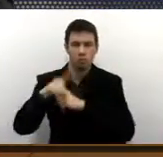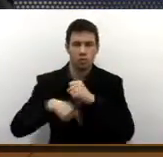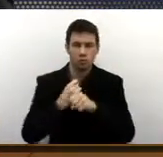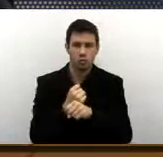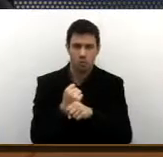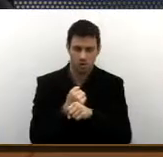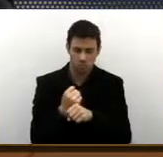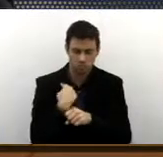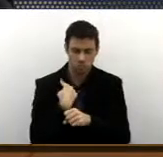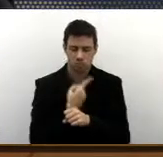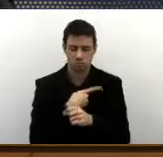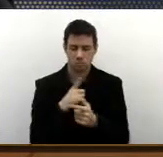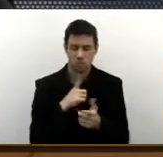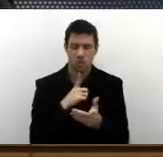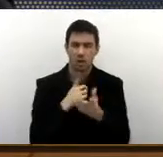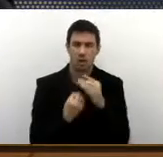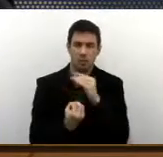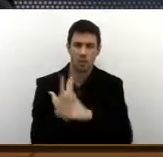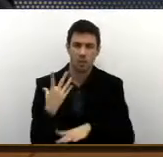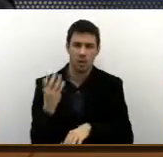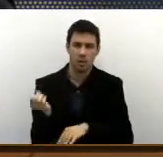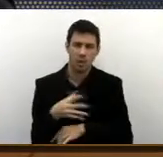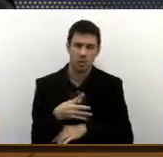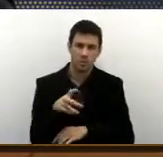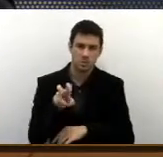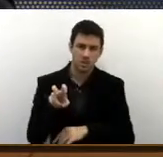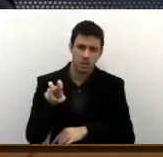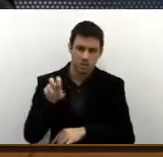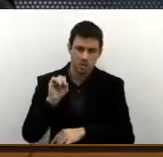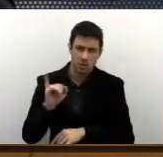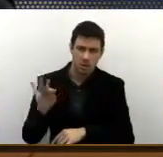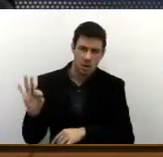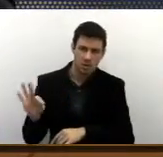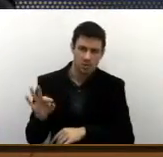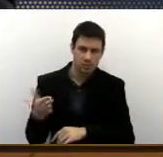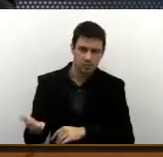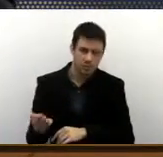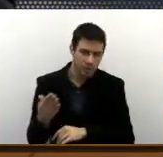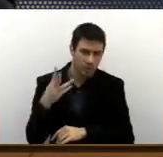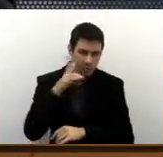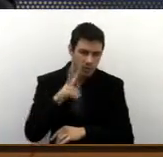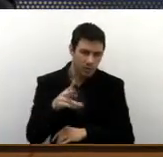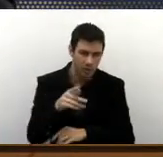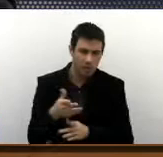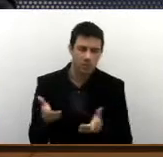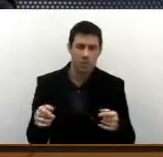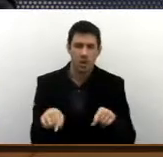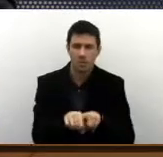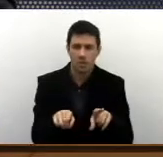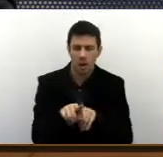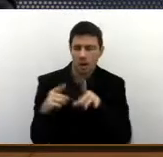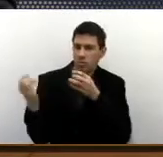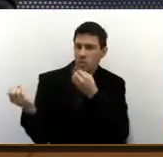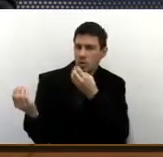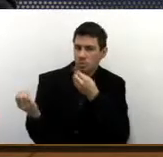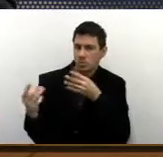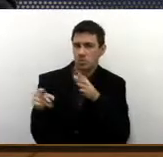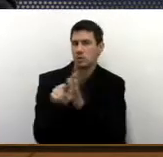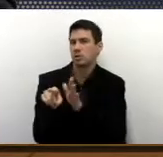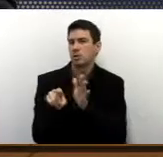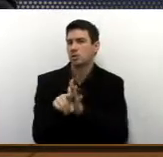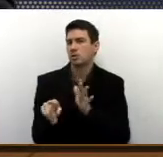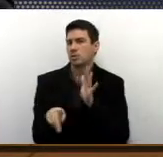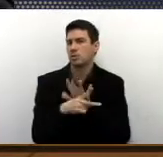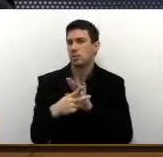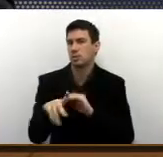teremos aí cinco Siete. Vendo aqui a orientação, o questionamento do doutor